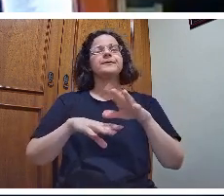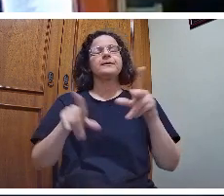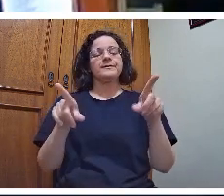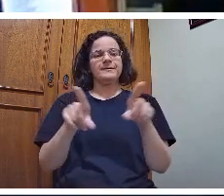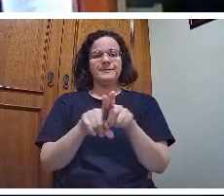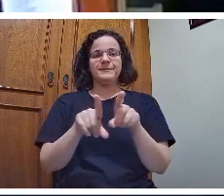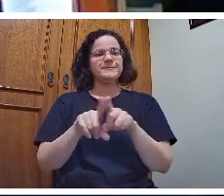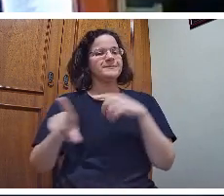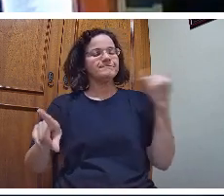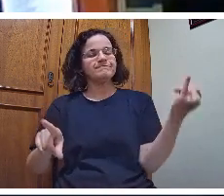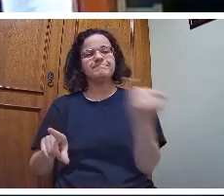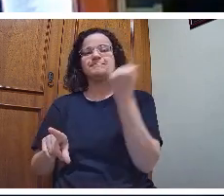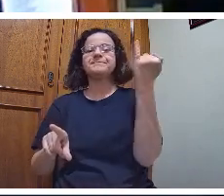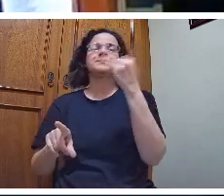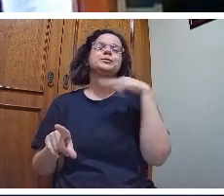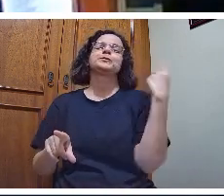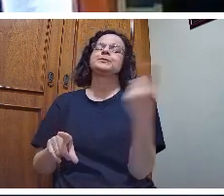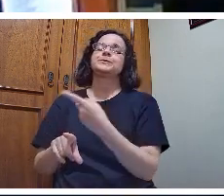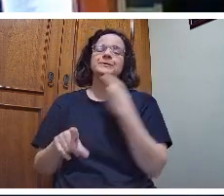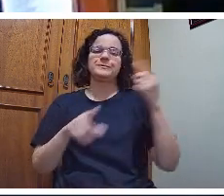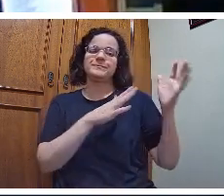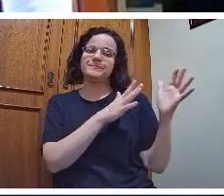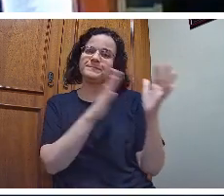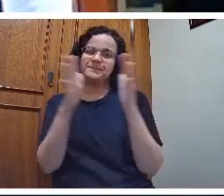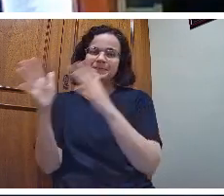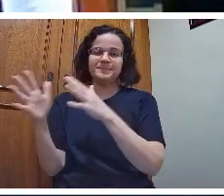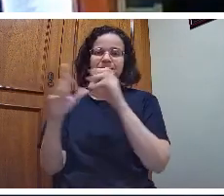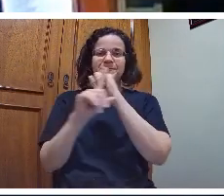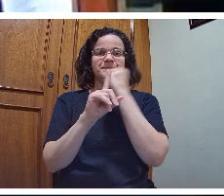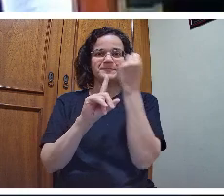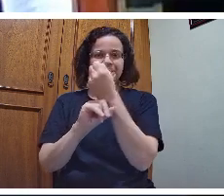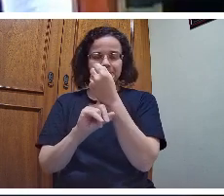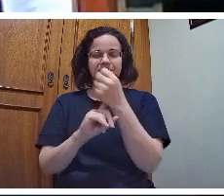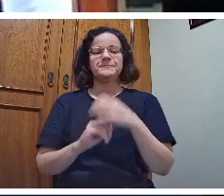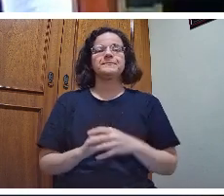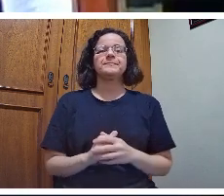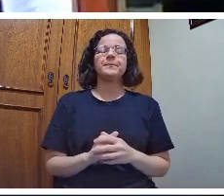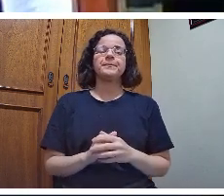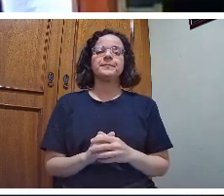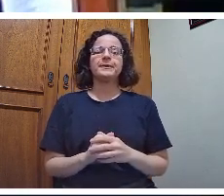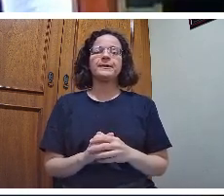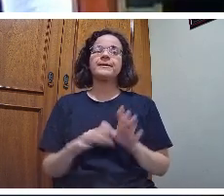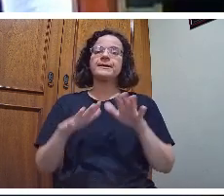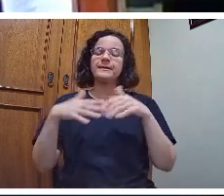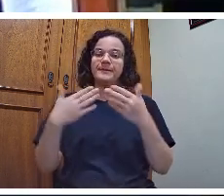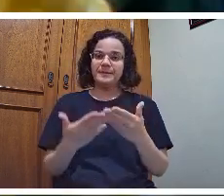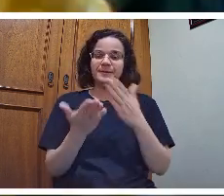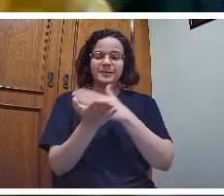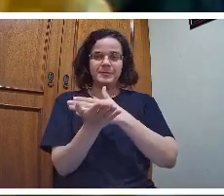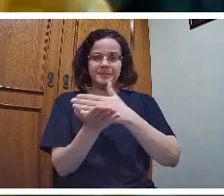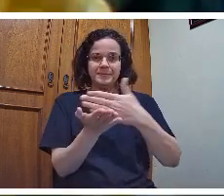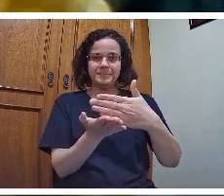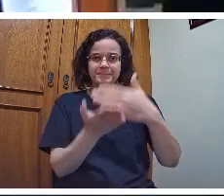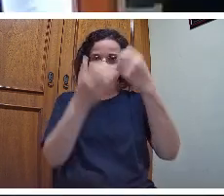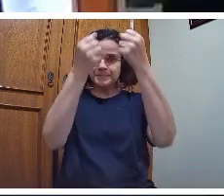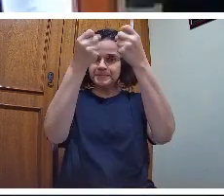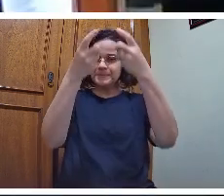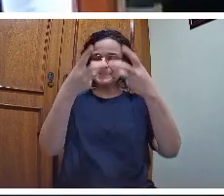que são fundamentais em nosso processo social. Eu vou, inicialmente,